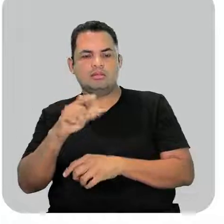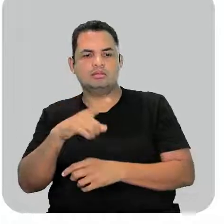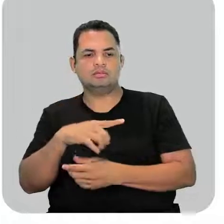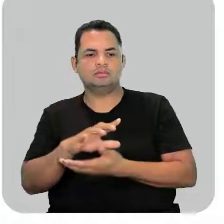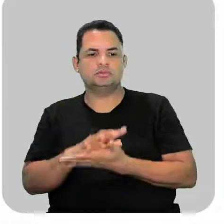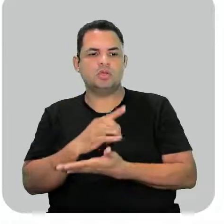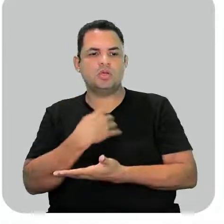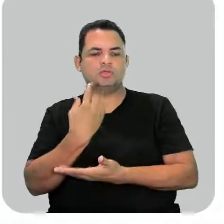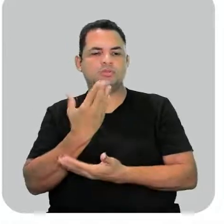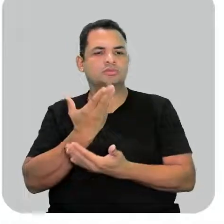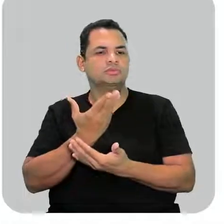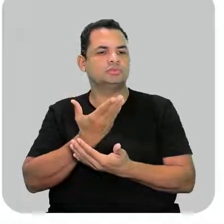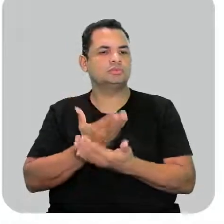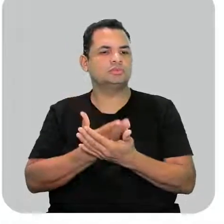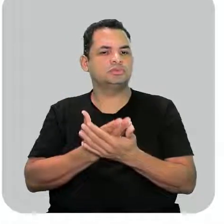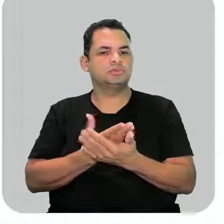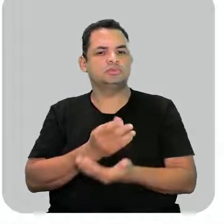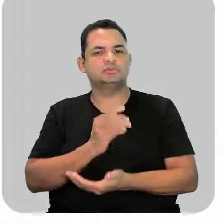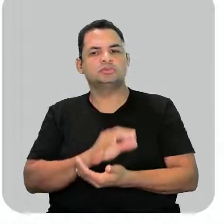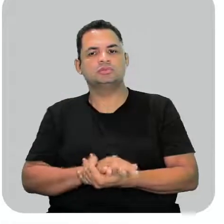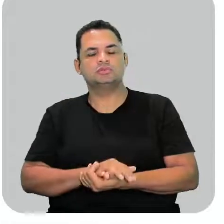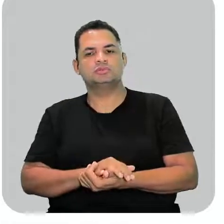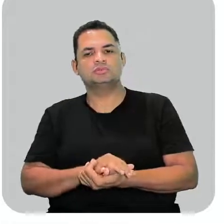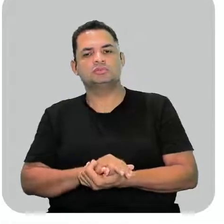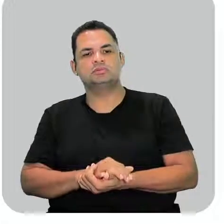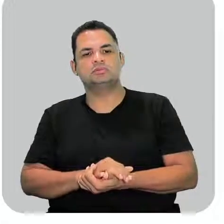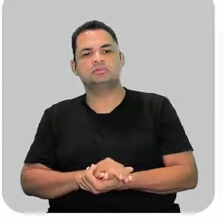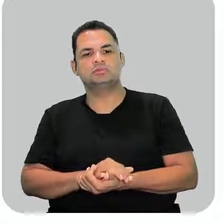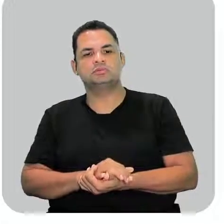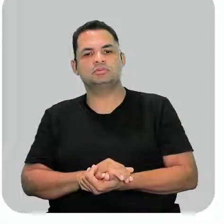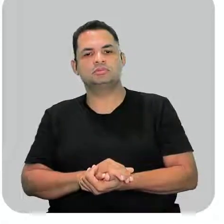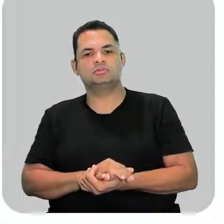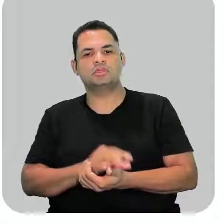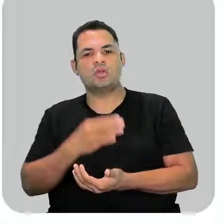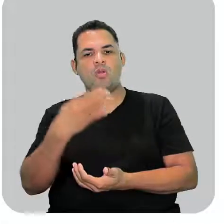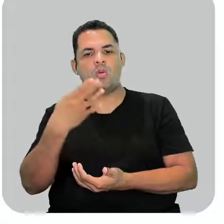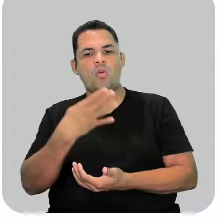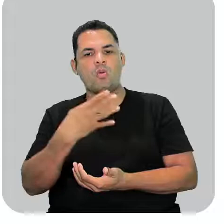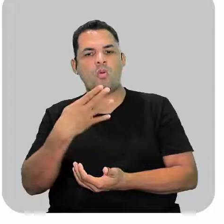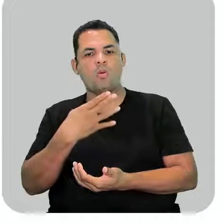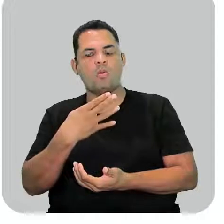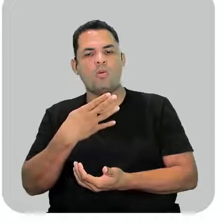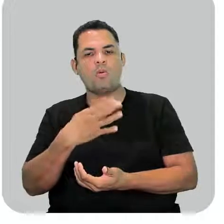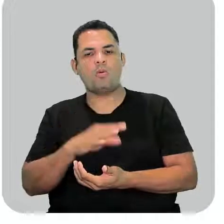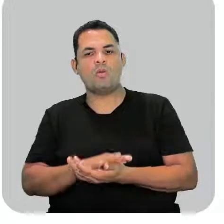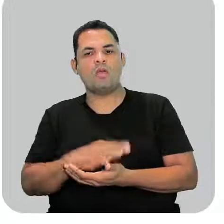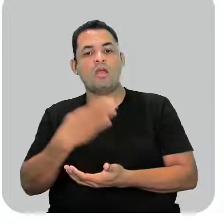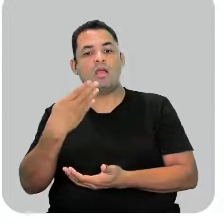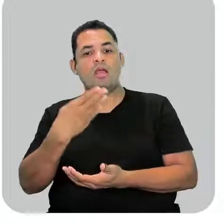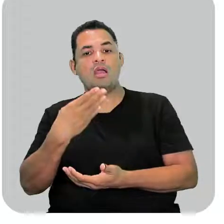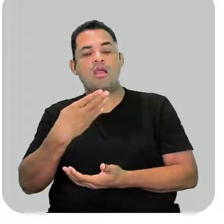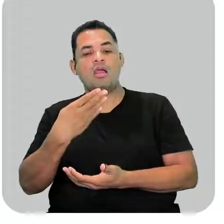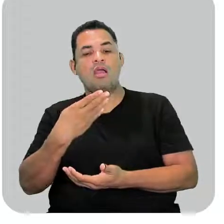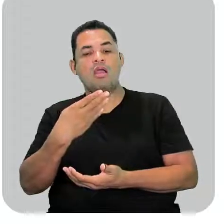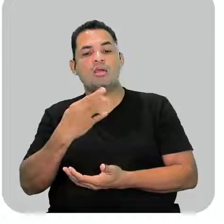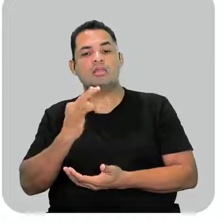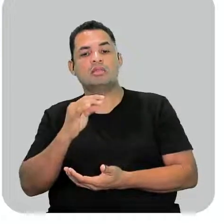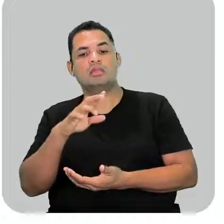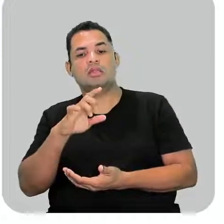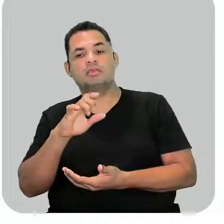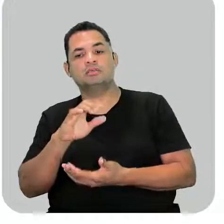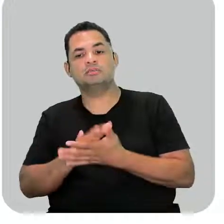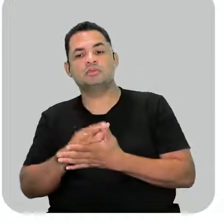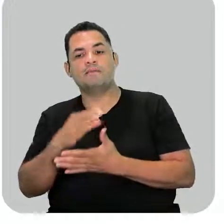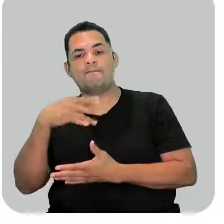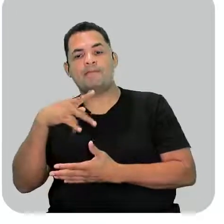Nós vimos aqui o exemplo do tetraetano de chumbo, que a gente chama de chumbo